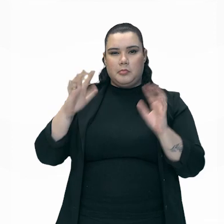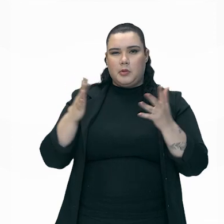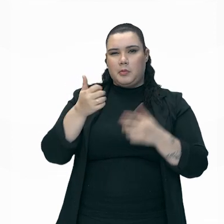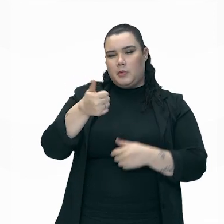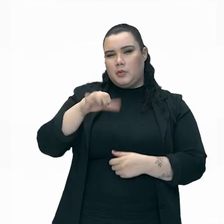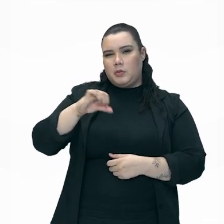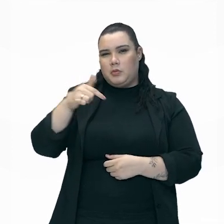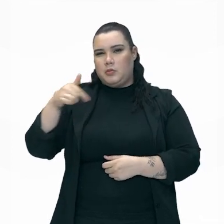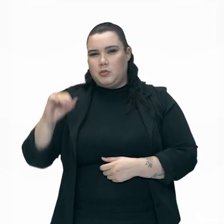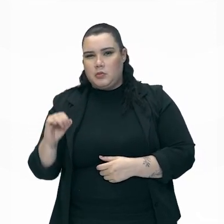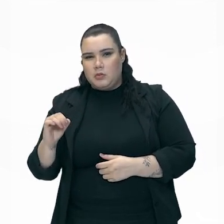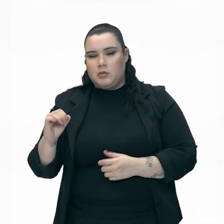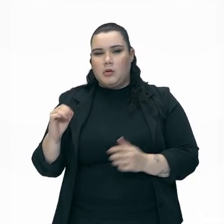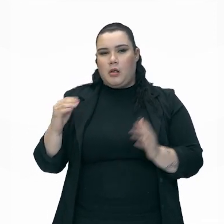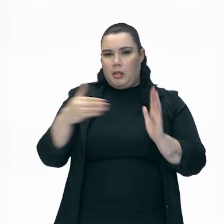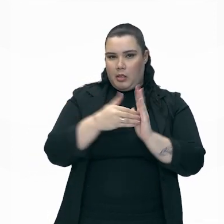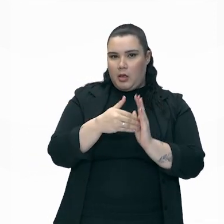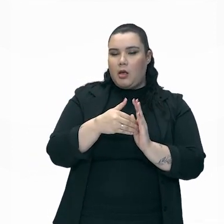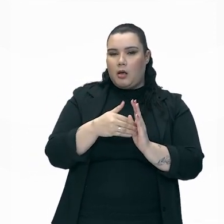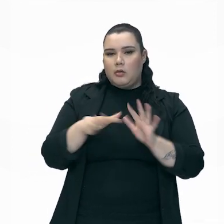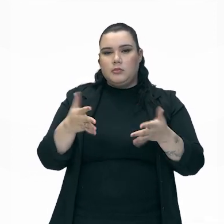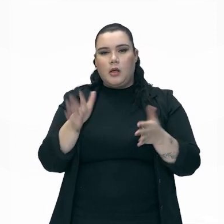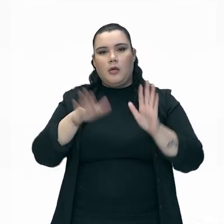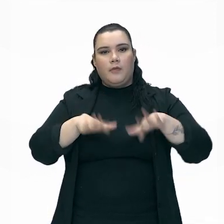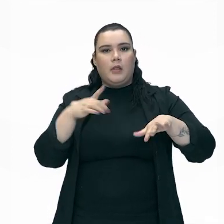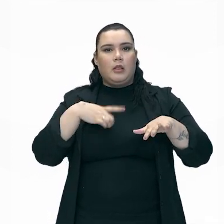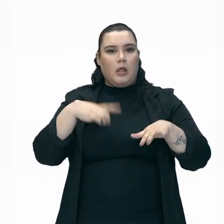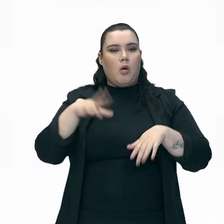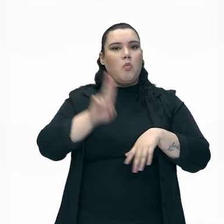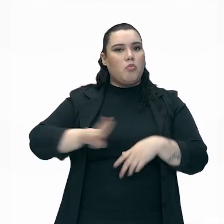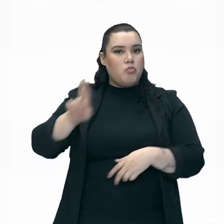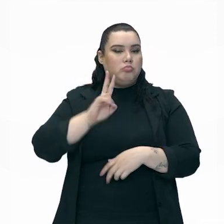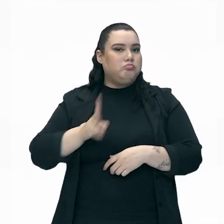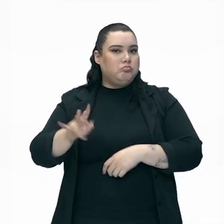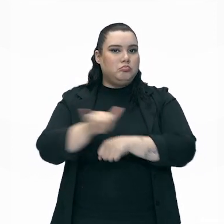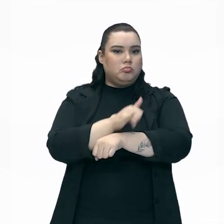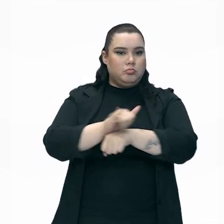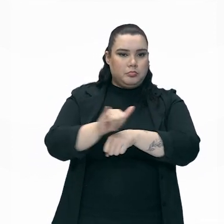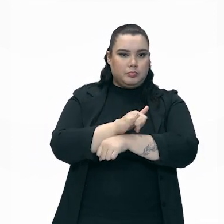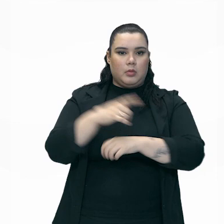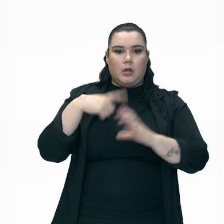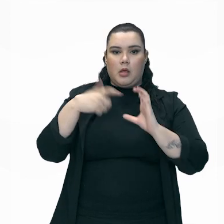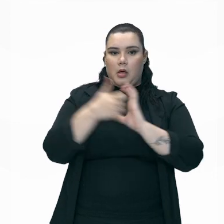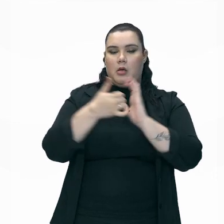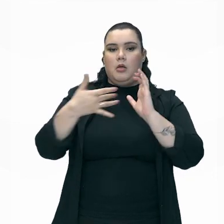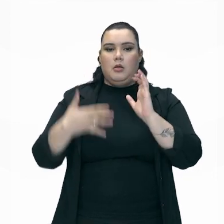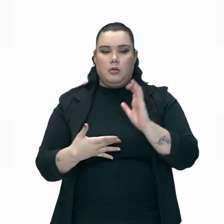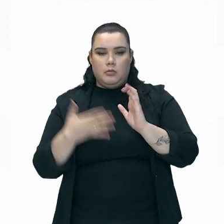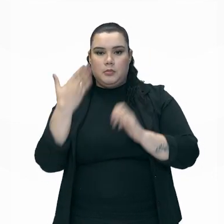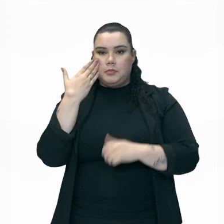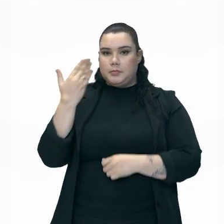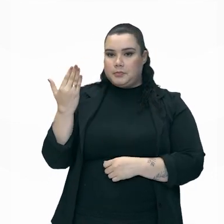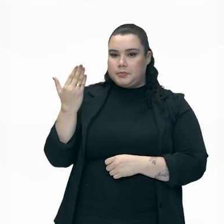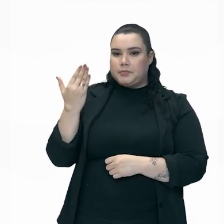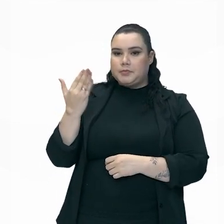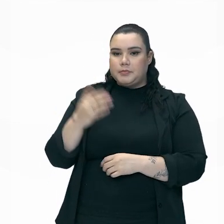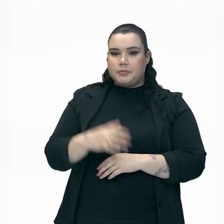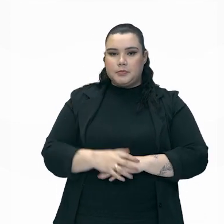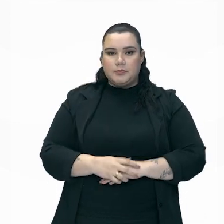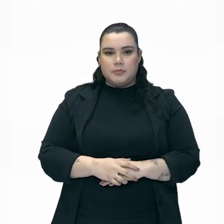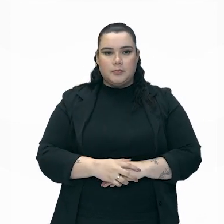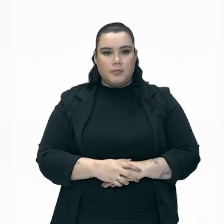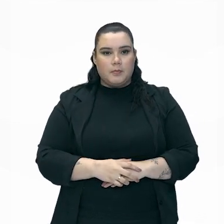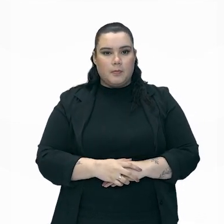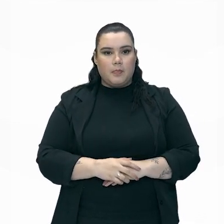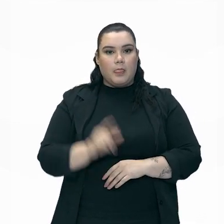menos, até recentemente, a gente ainda vê essa lógica funcionando, a gente tem essas características, como a gente vai ver na próxima tela. Uma